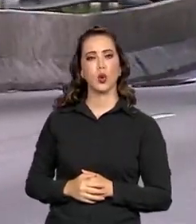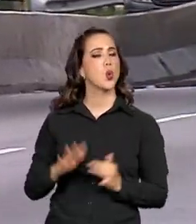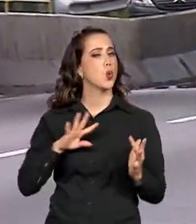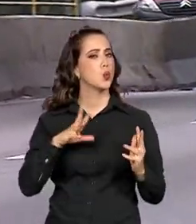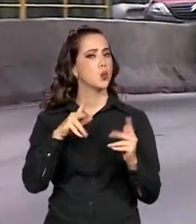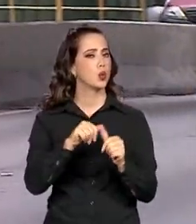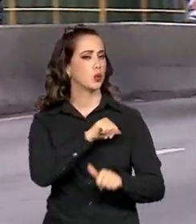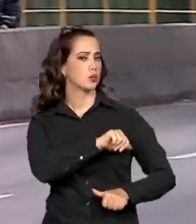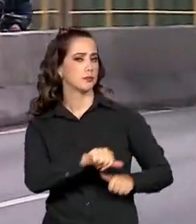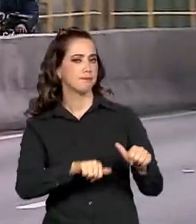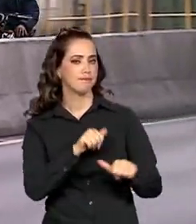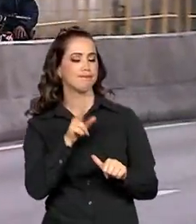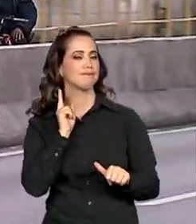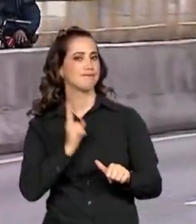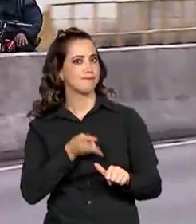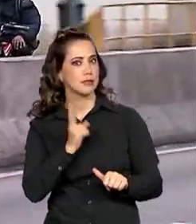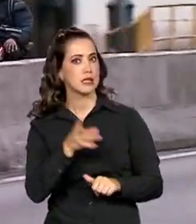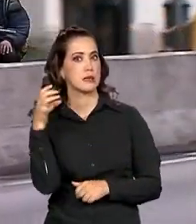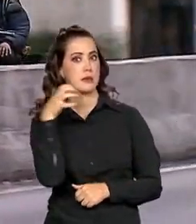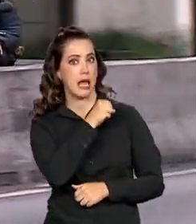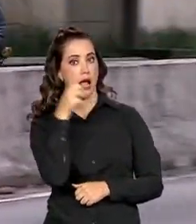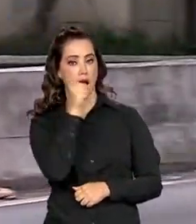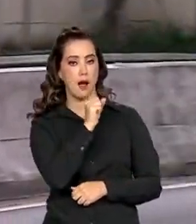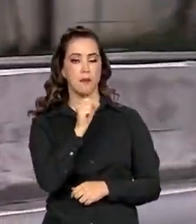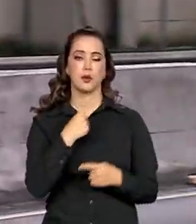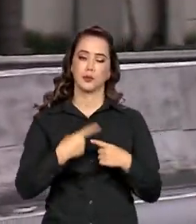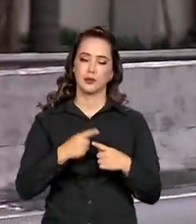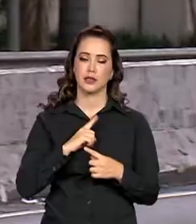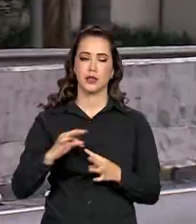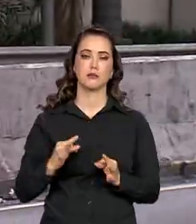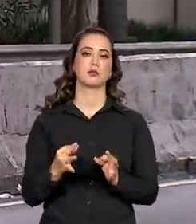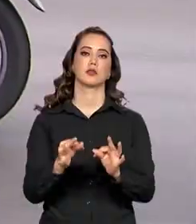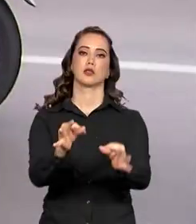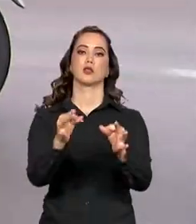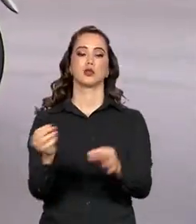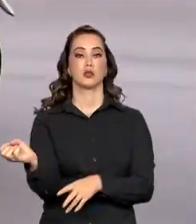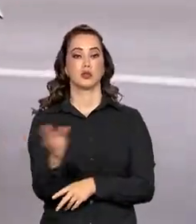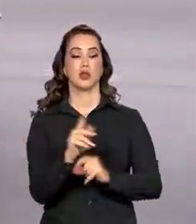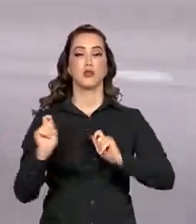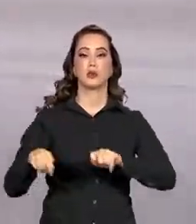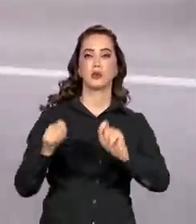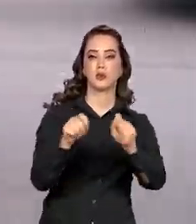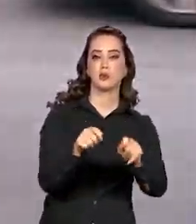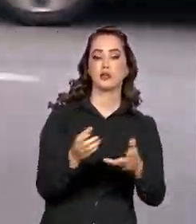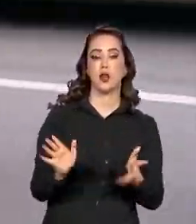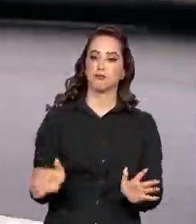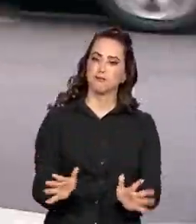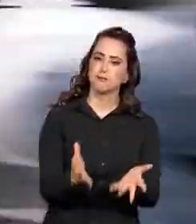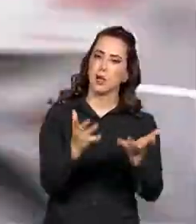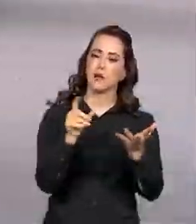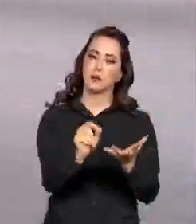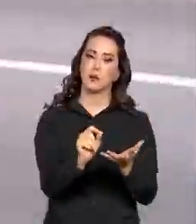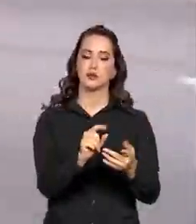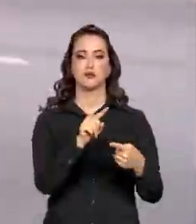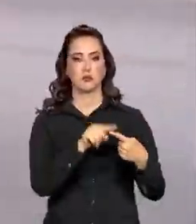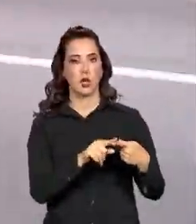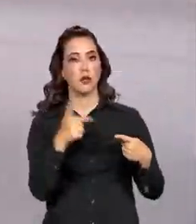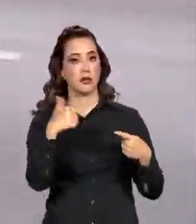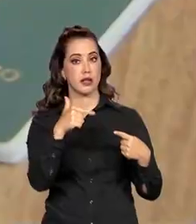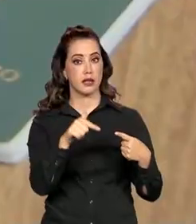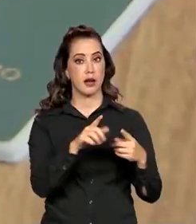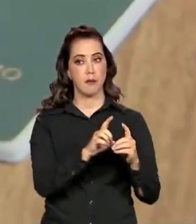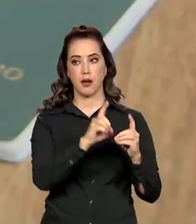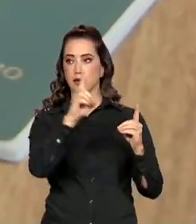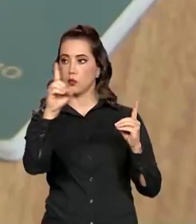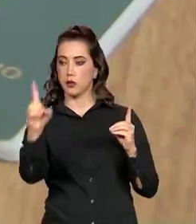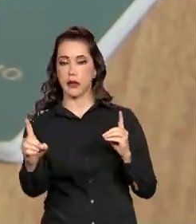vive mudanças aceleradas pela tecnologia. Com isso, novas modalidades ganharam impulso, como o trabalho remoto